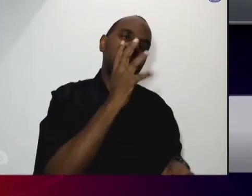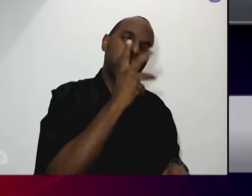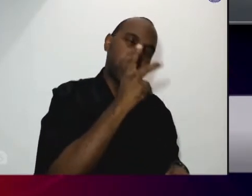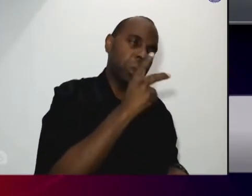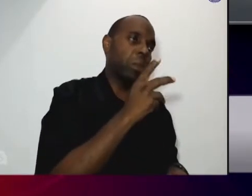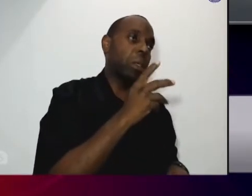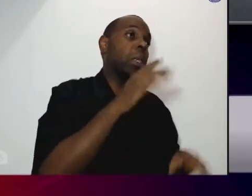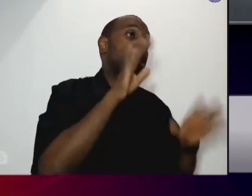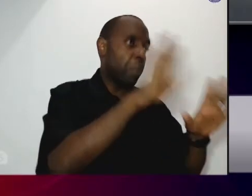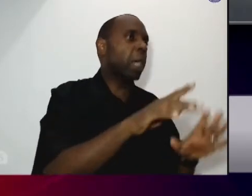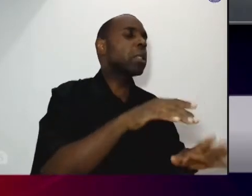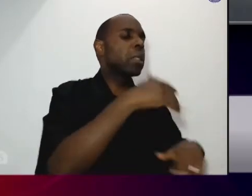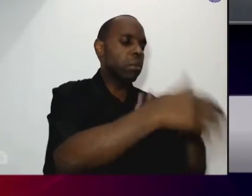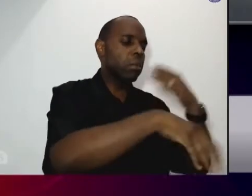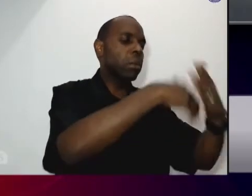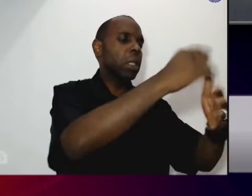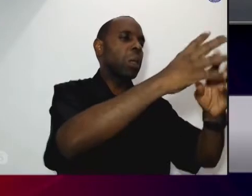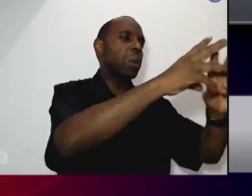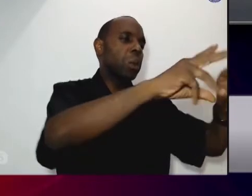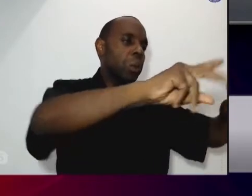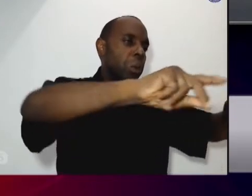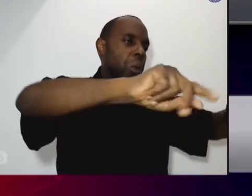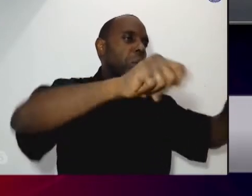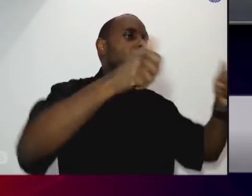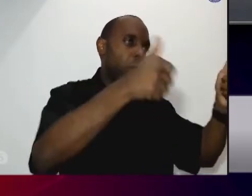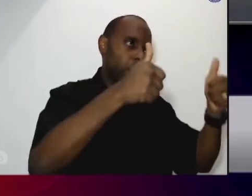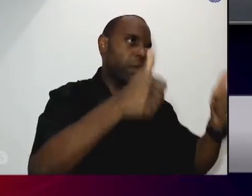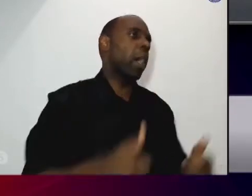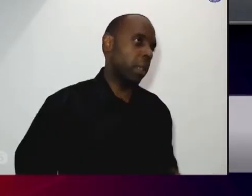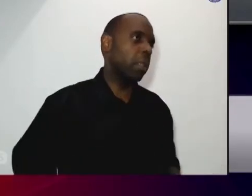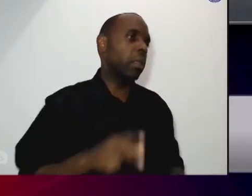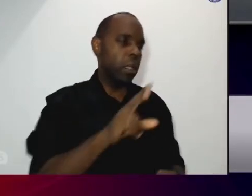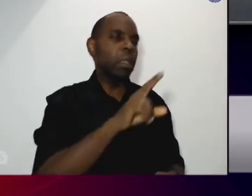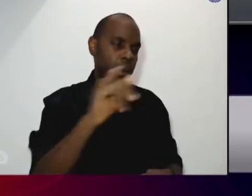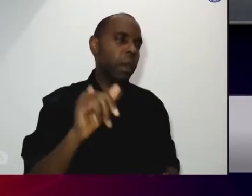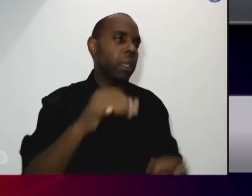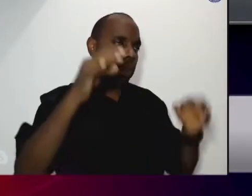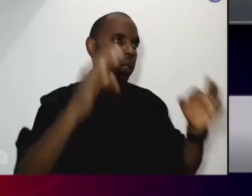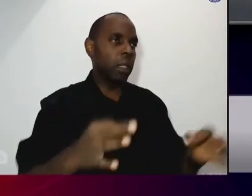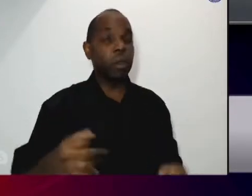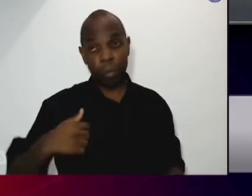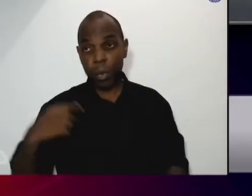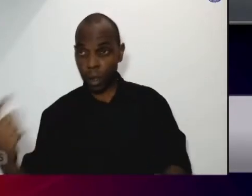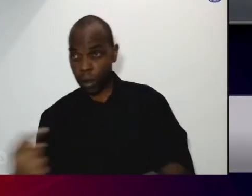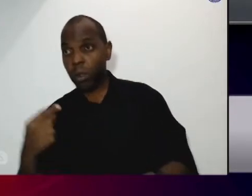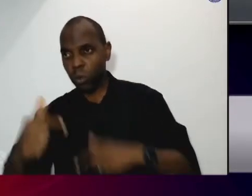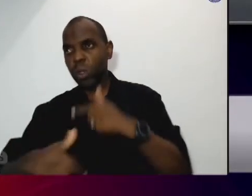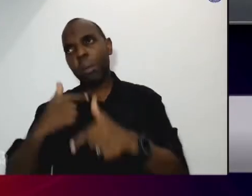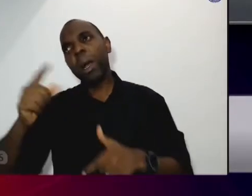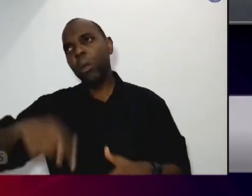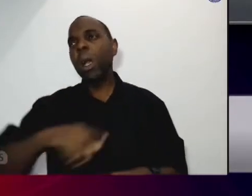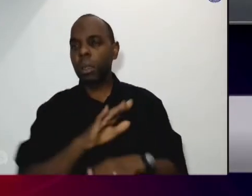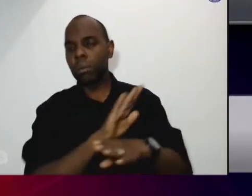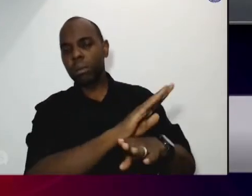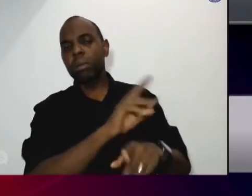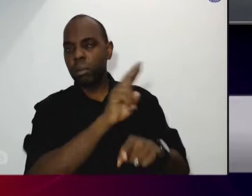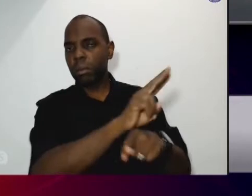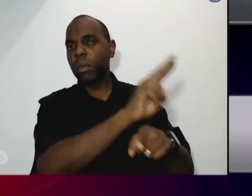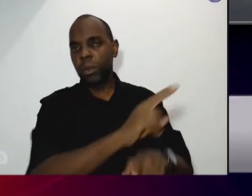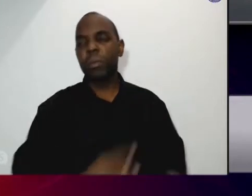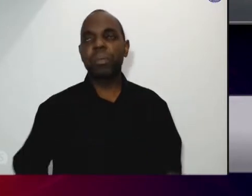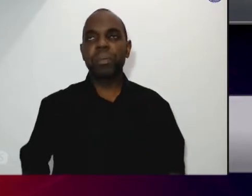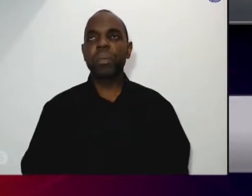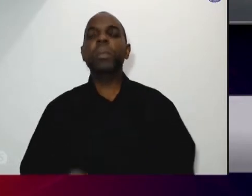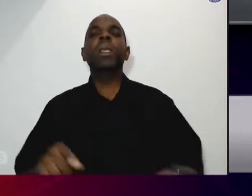e isso é o nosso trabalho e eu só queria complementar hoje inclusive tem uma